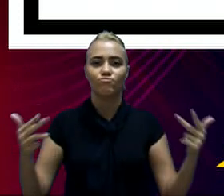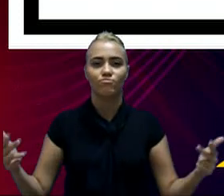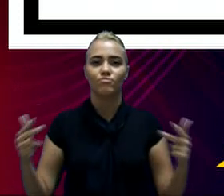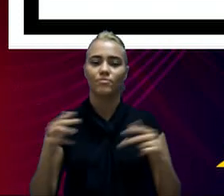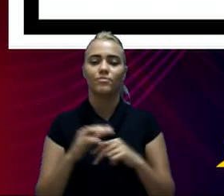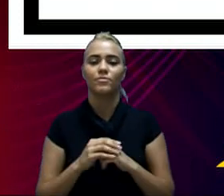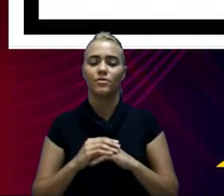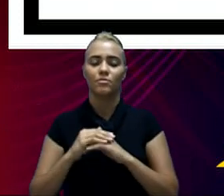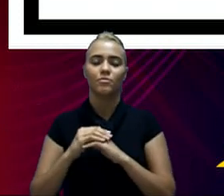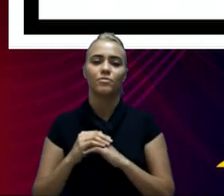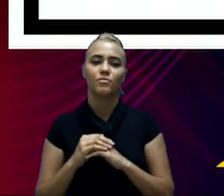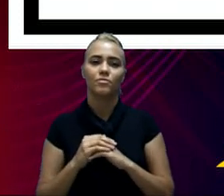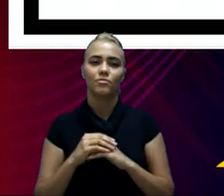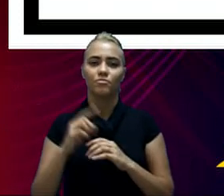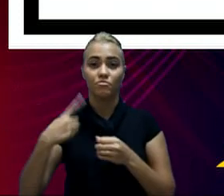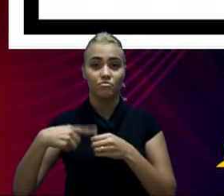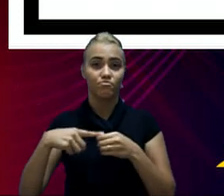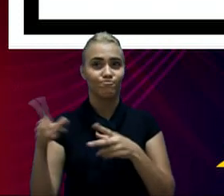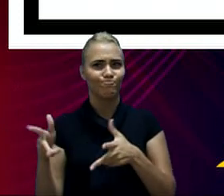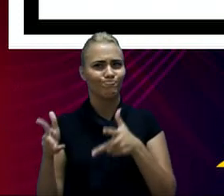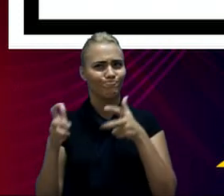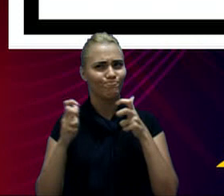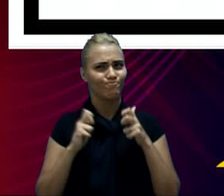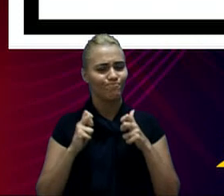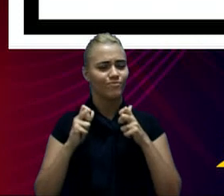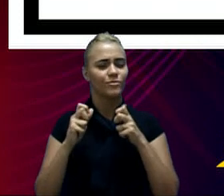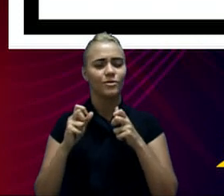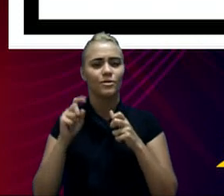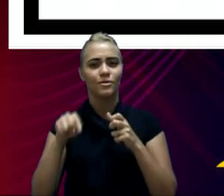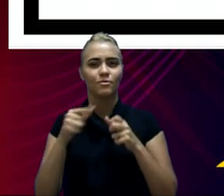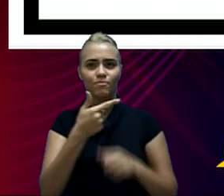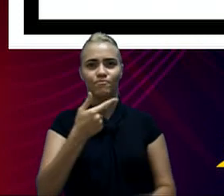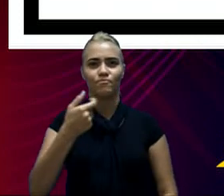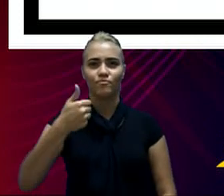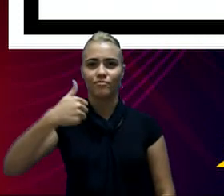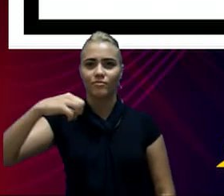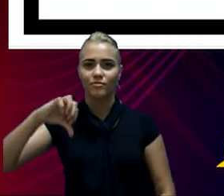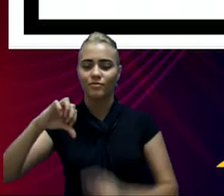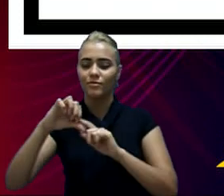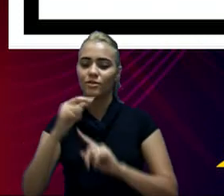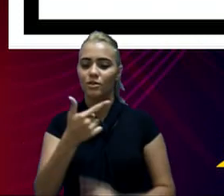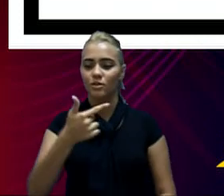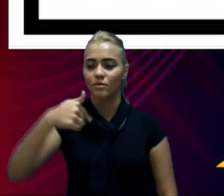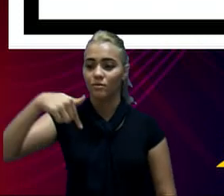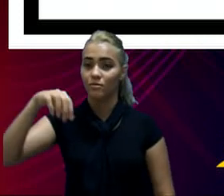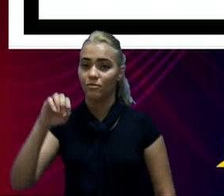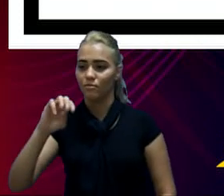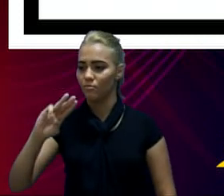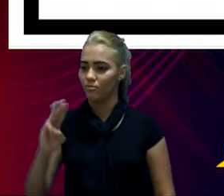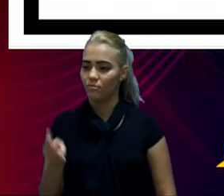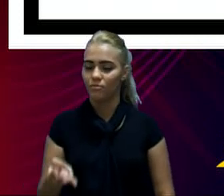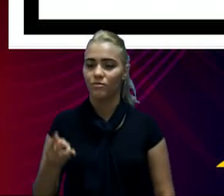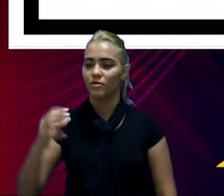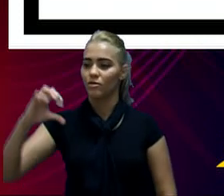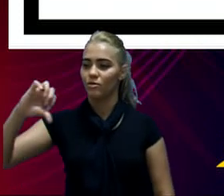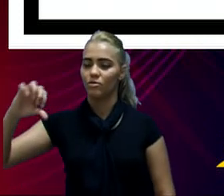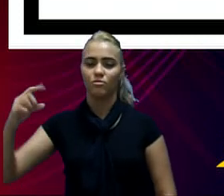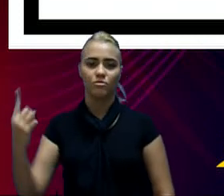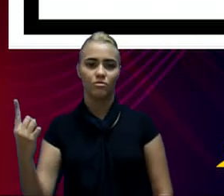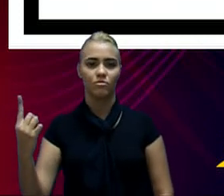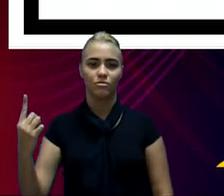o município recebeu, em 2019, 270.091.000,